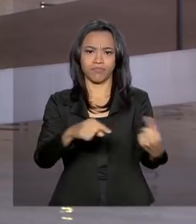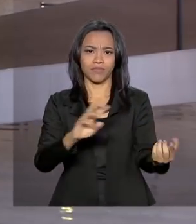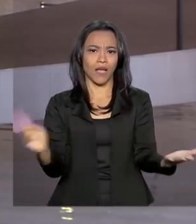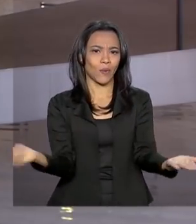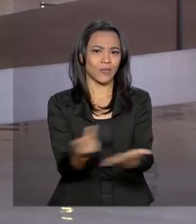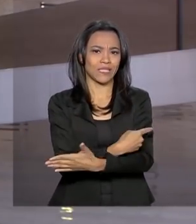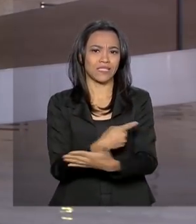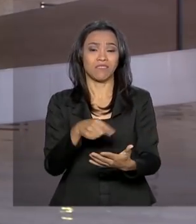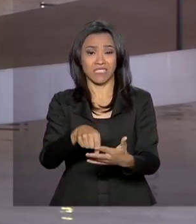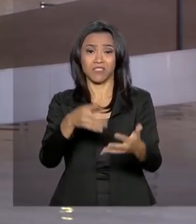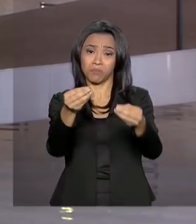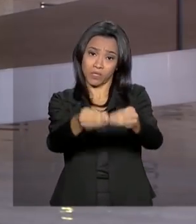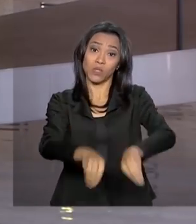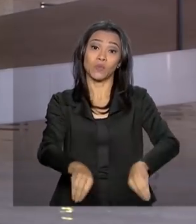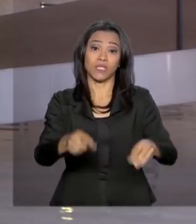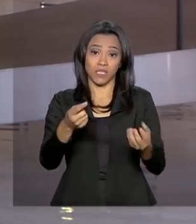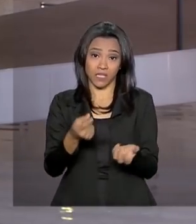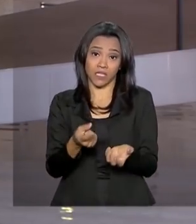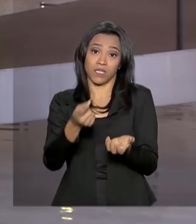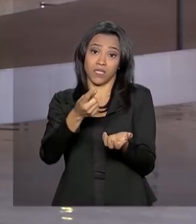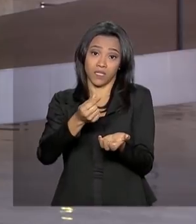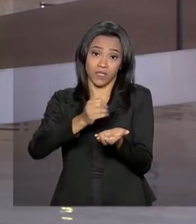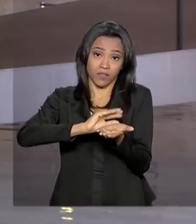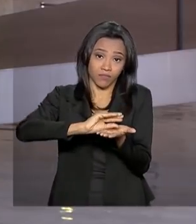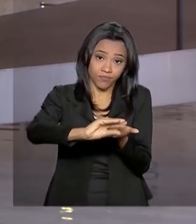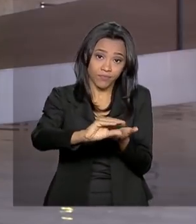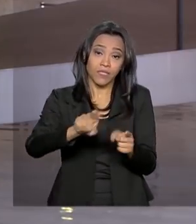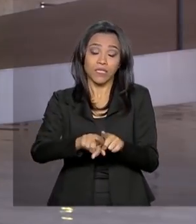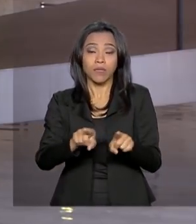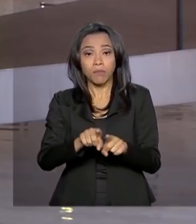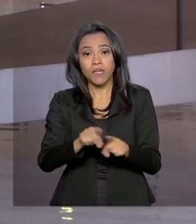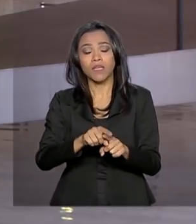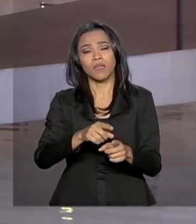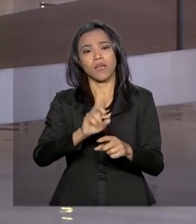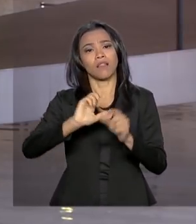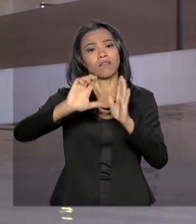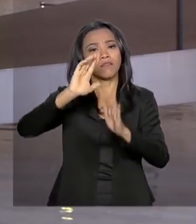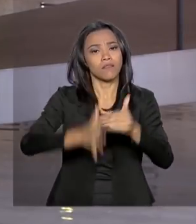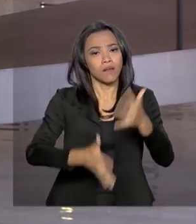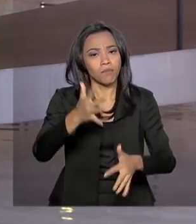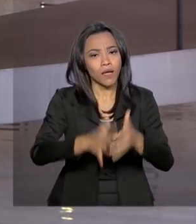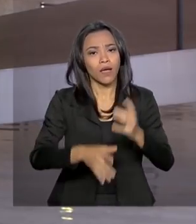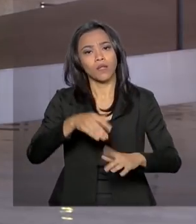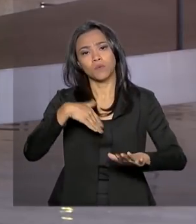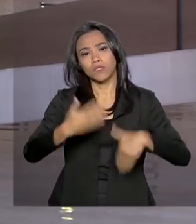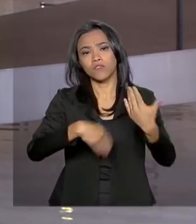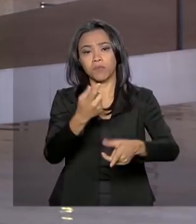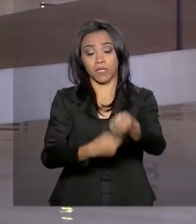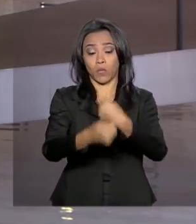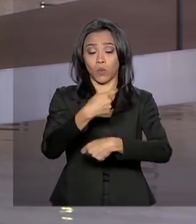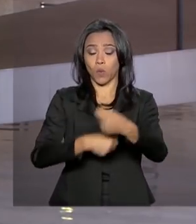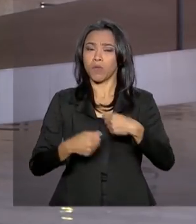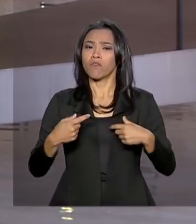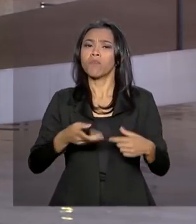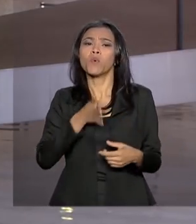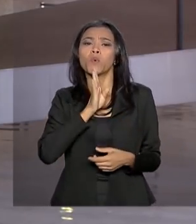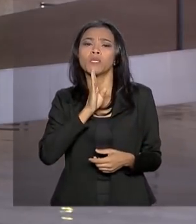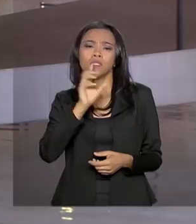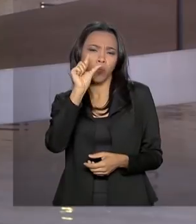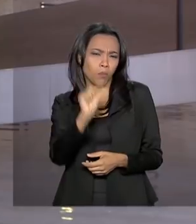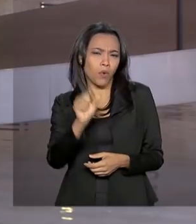investimentos e o crescimento econômico. Nós vamos conhecer agora, então, um pouco da história e